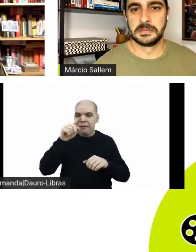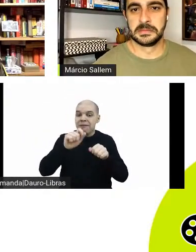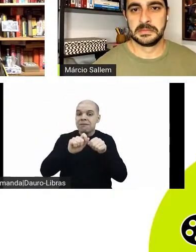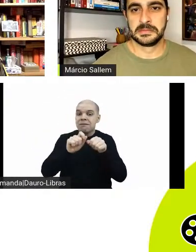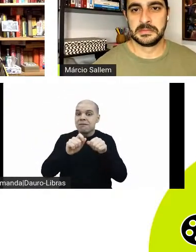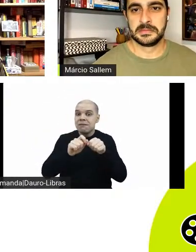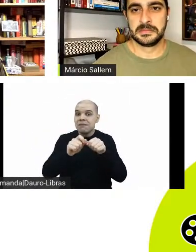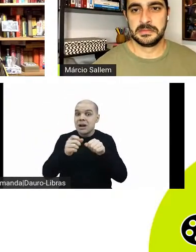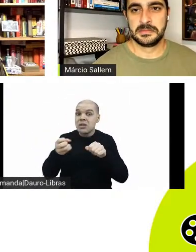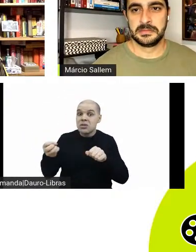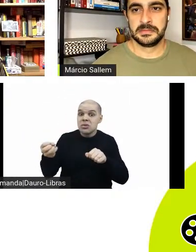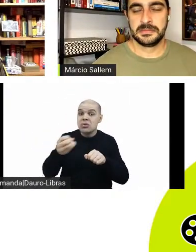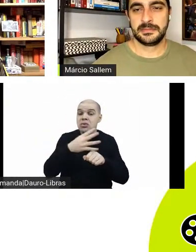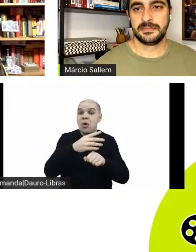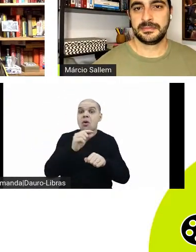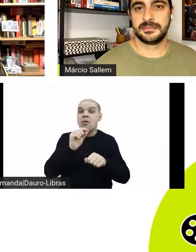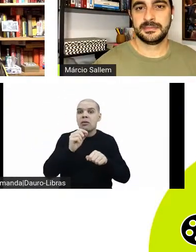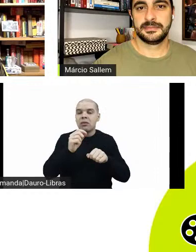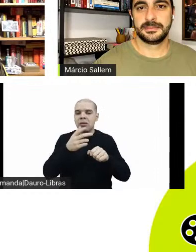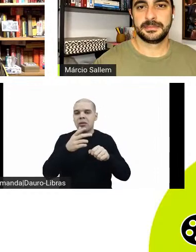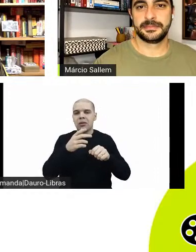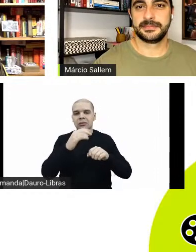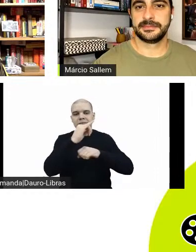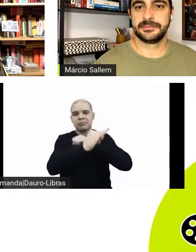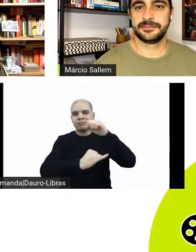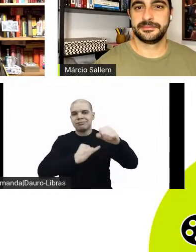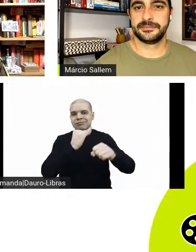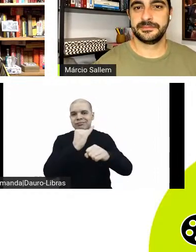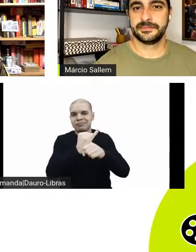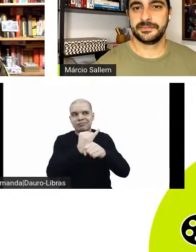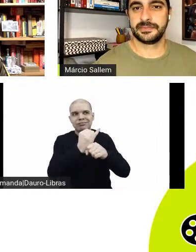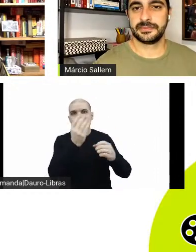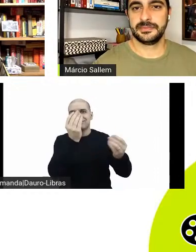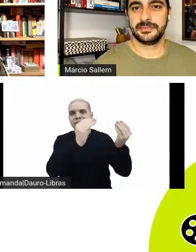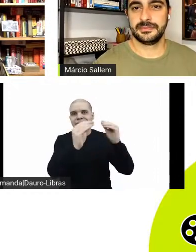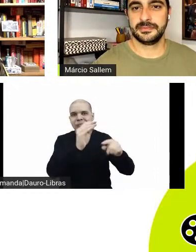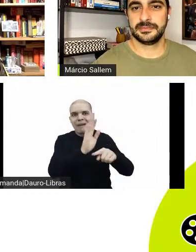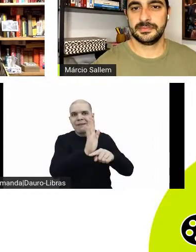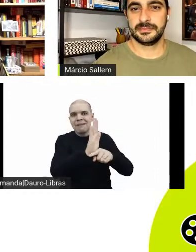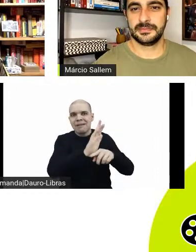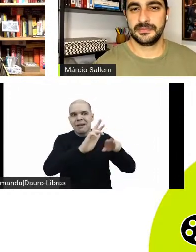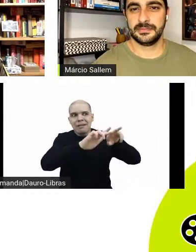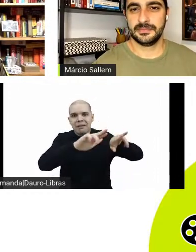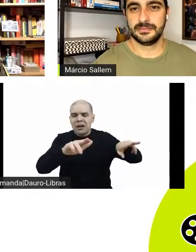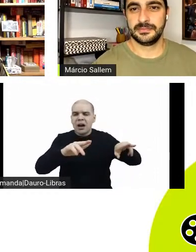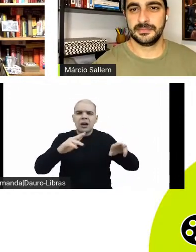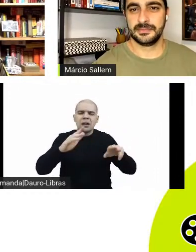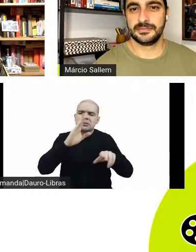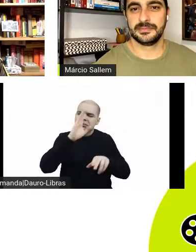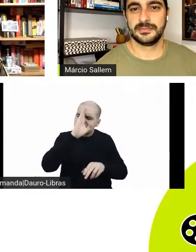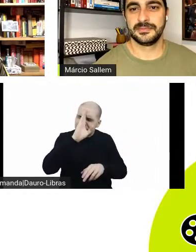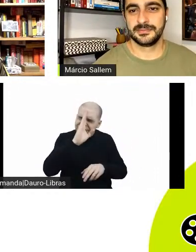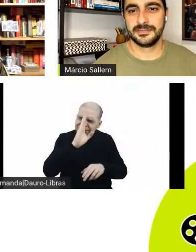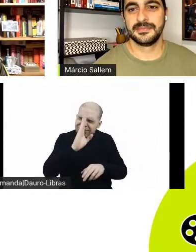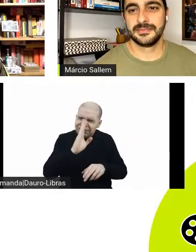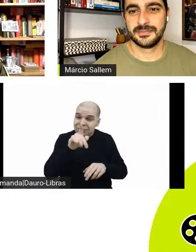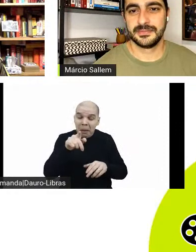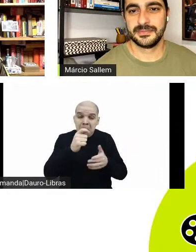uma plataforma de streaming voltada à produção brasileira, uma plataforma gratuita também, como o Márcio destacou,